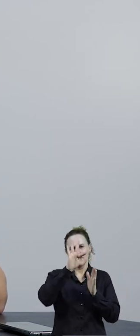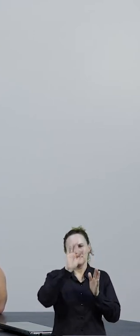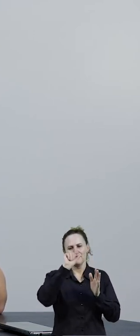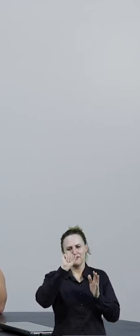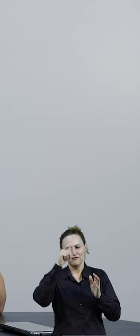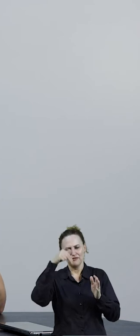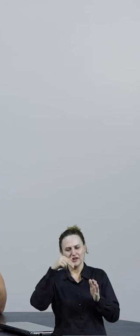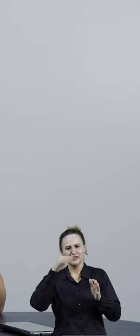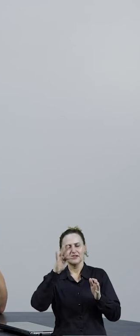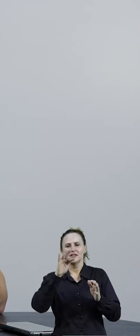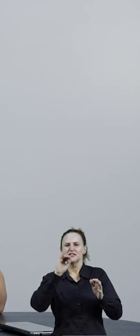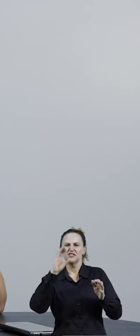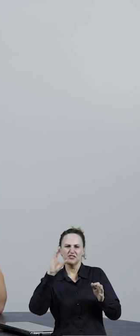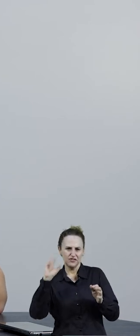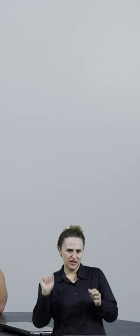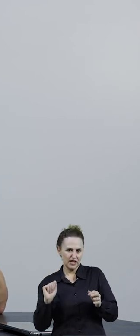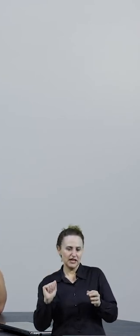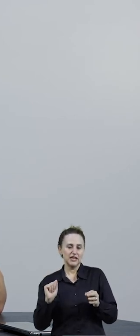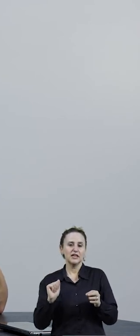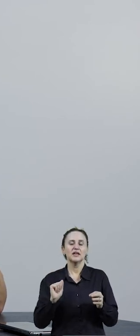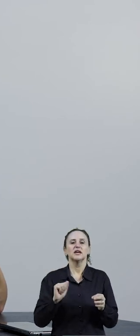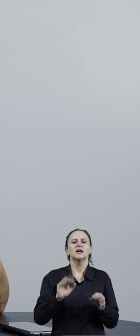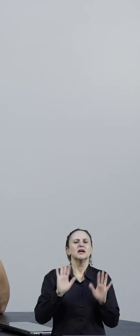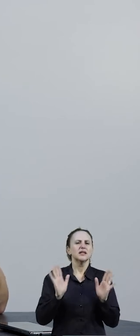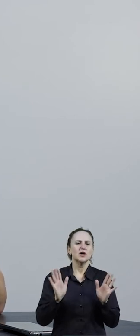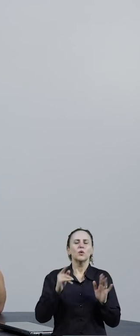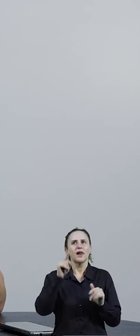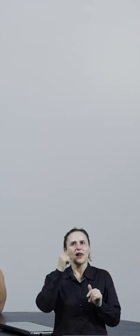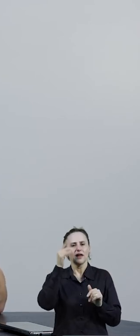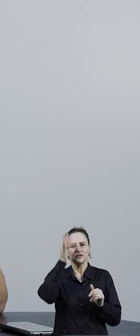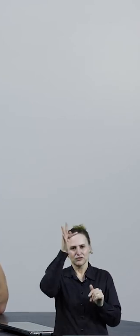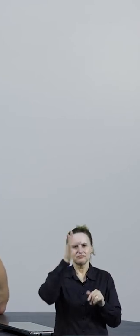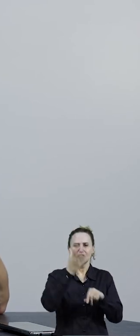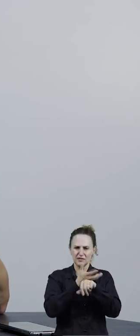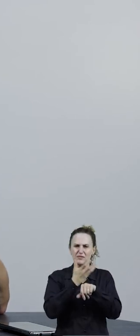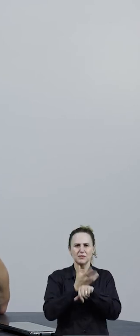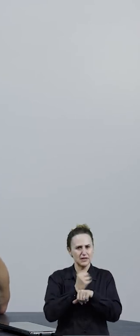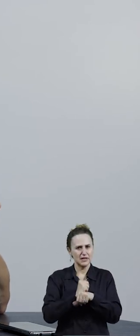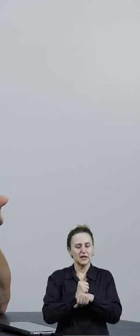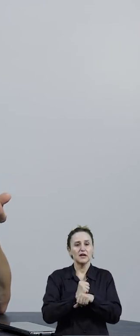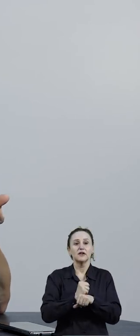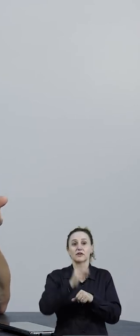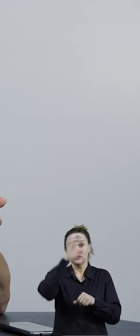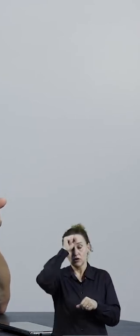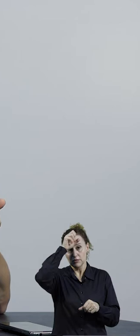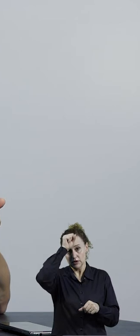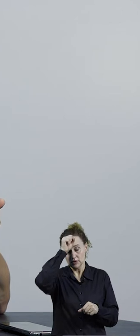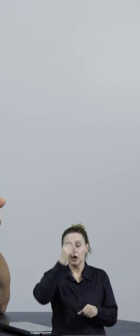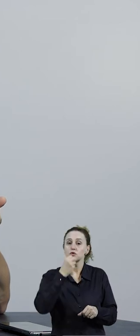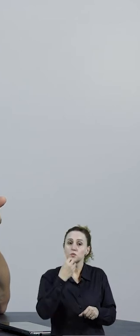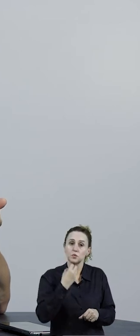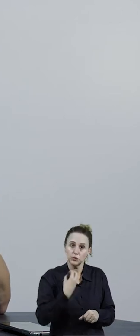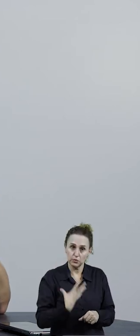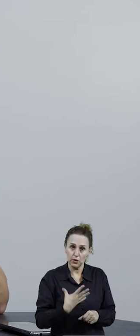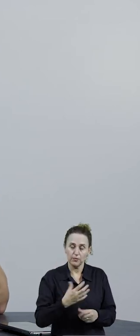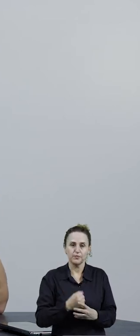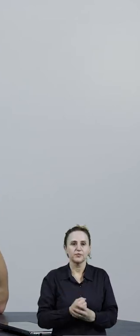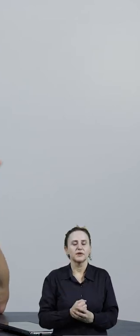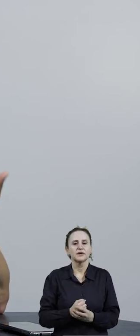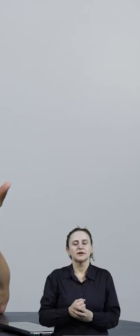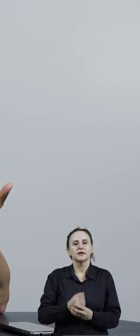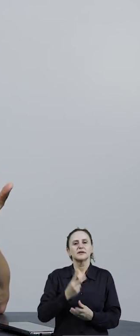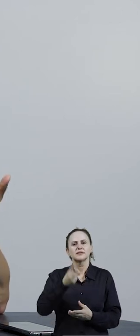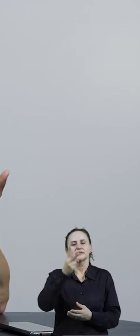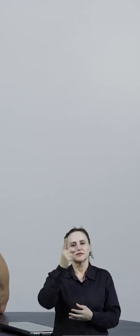como é que faz comentários, o texto traz dois sites de fanfic, então vai ser um aprendizado gostoso pra vocês também, tá?